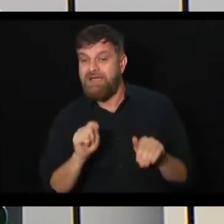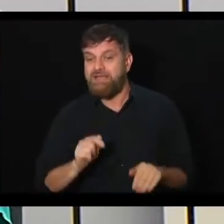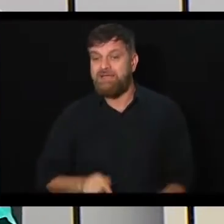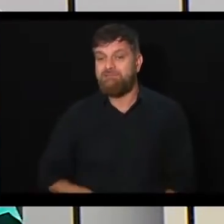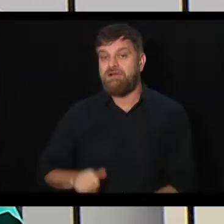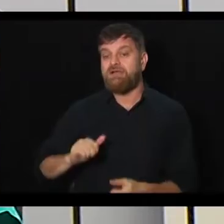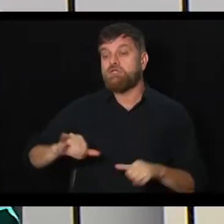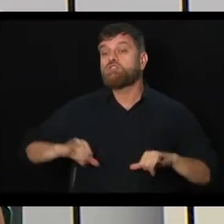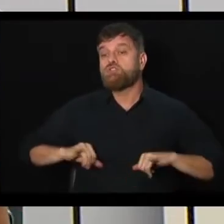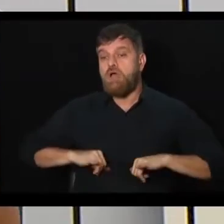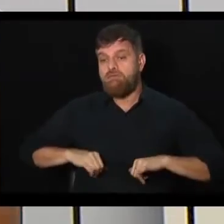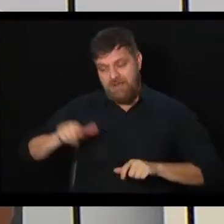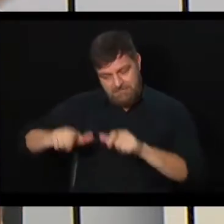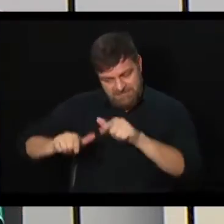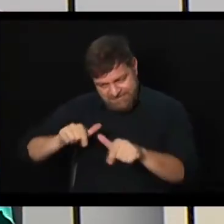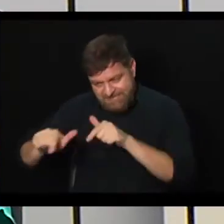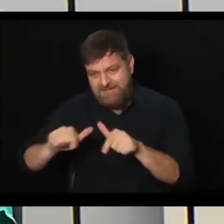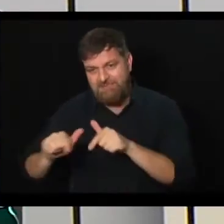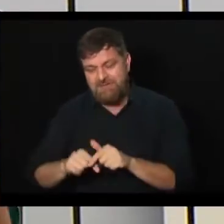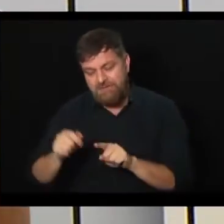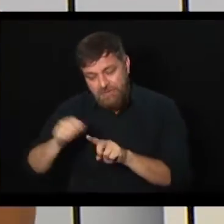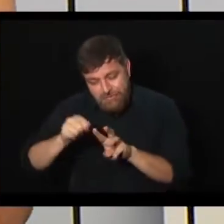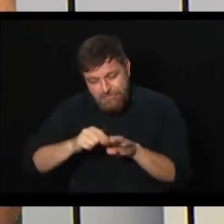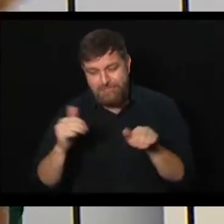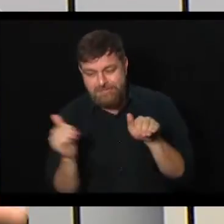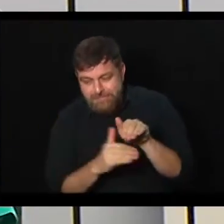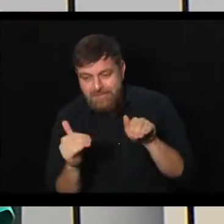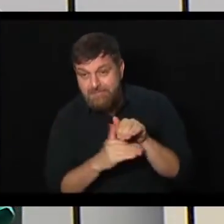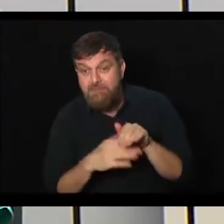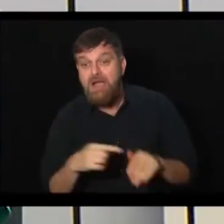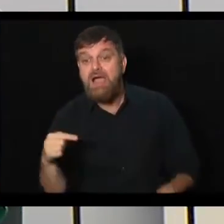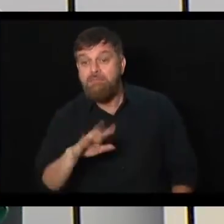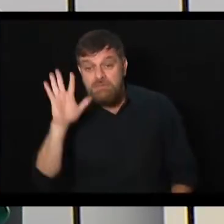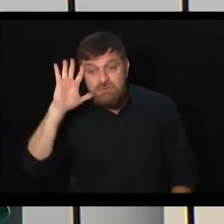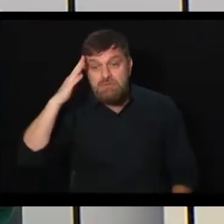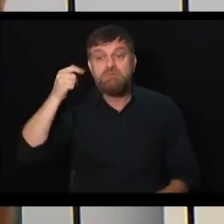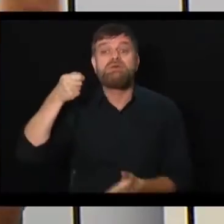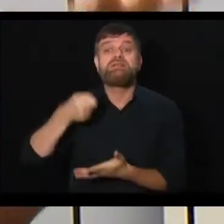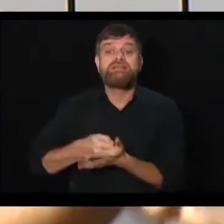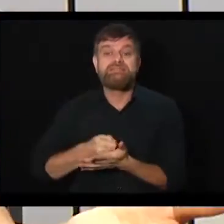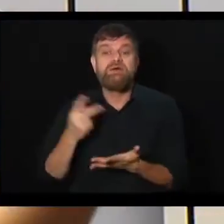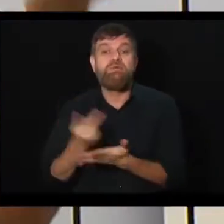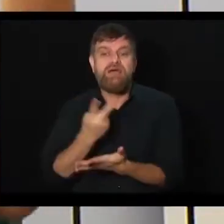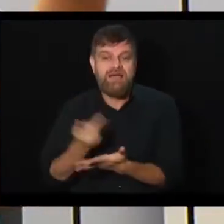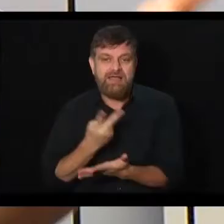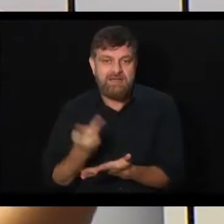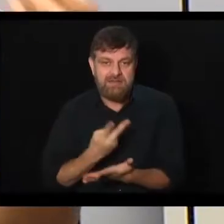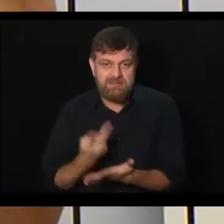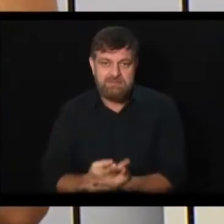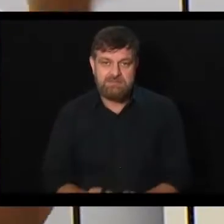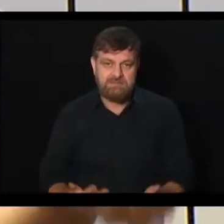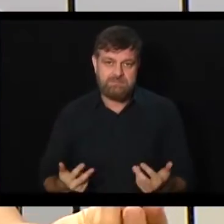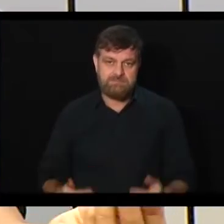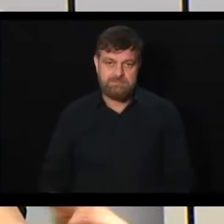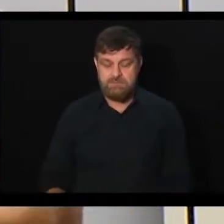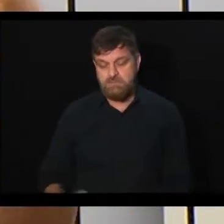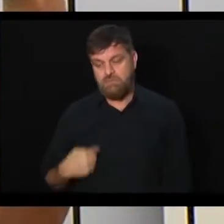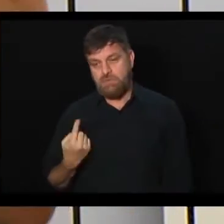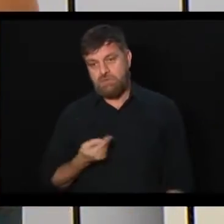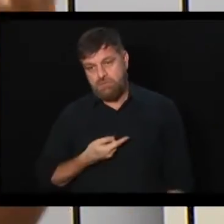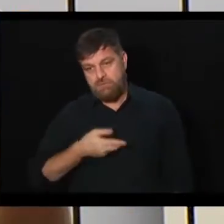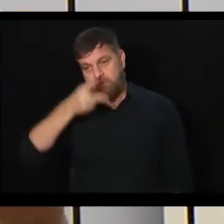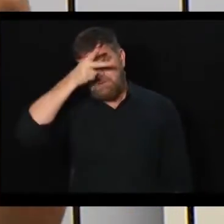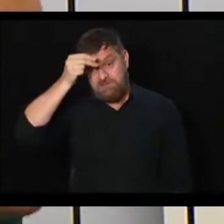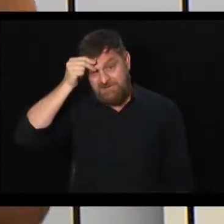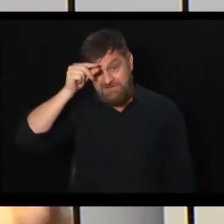Mas e a responsabilidade daqueles que geriram o fundo de Previdência, que tomaram decisões equivocadas? Como bem disse em outras ocasiões, nosso prefeito, o